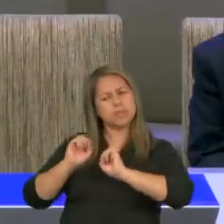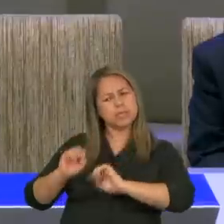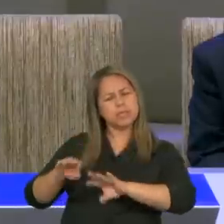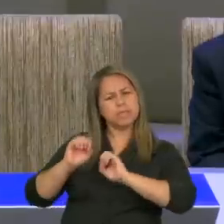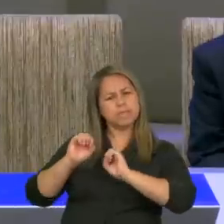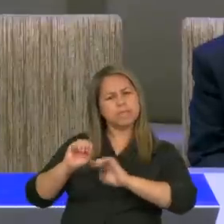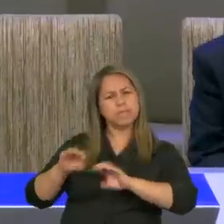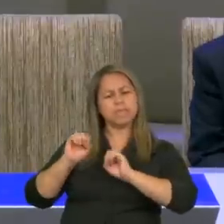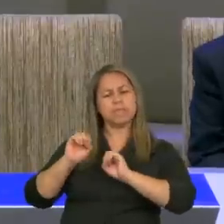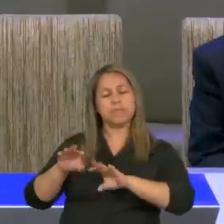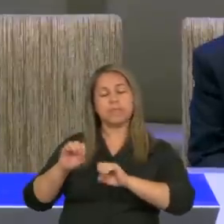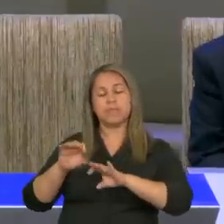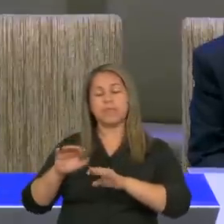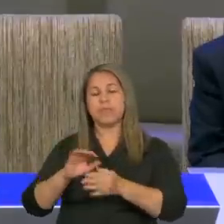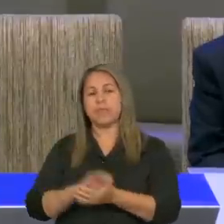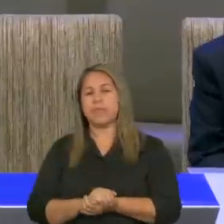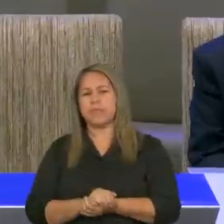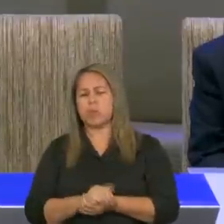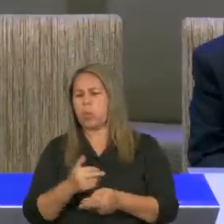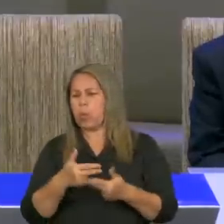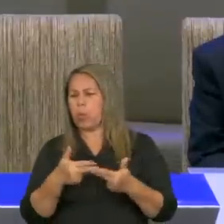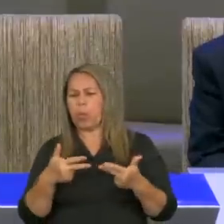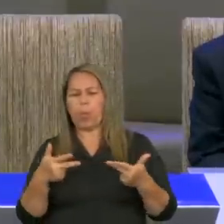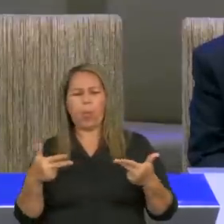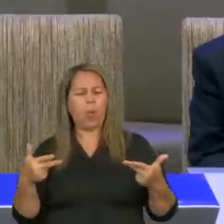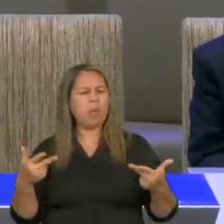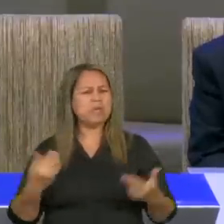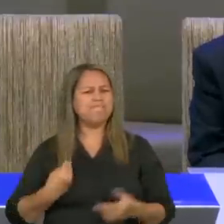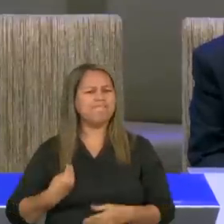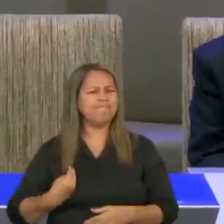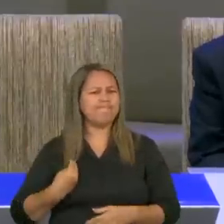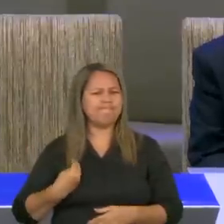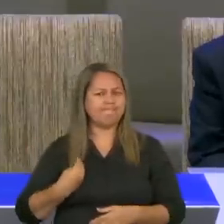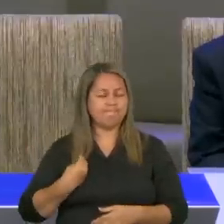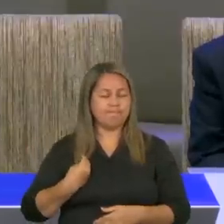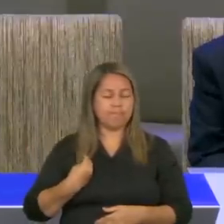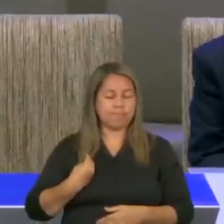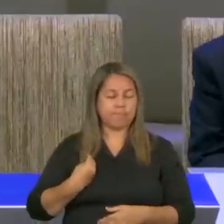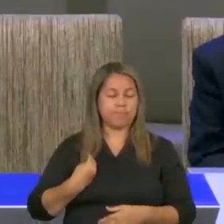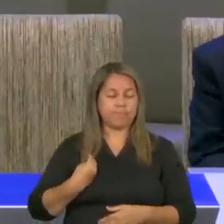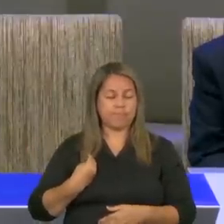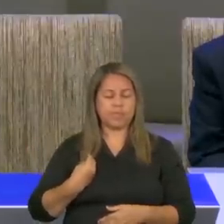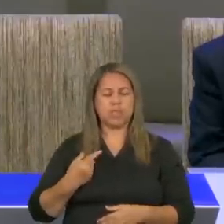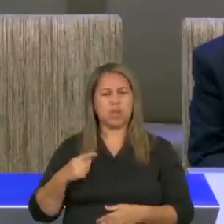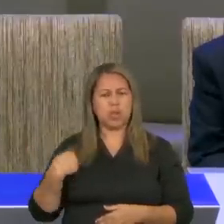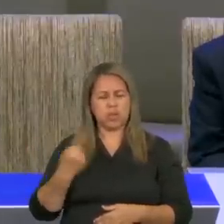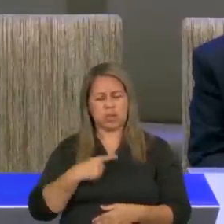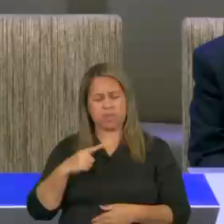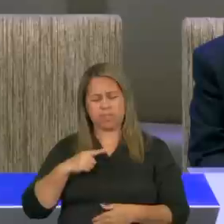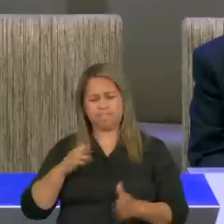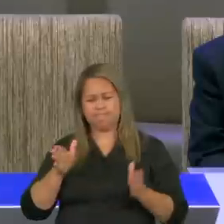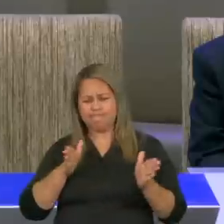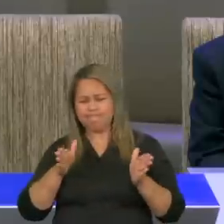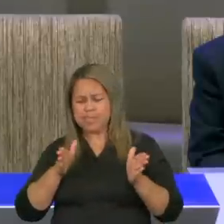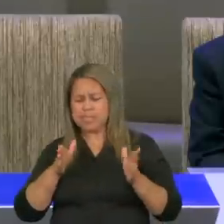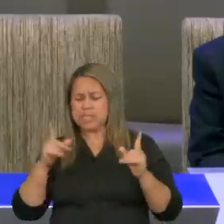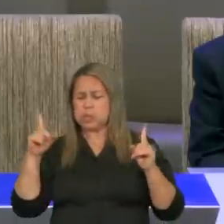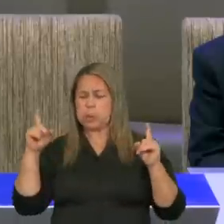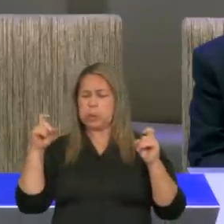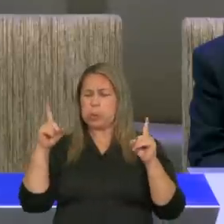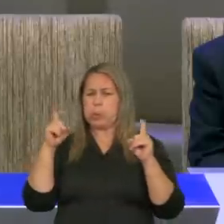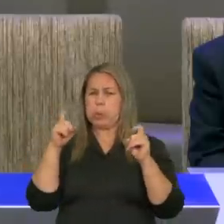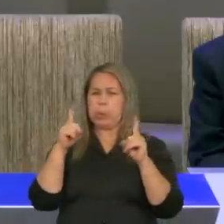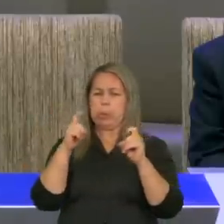das coisas da vida. Nós estamos vivendo em um período de muitas dificuldades,